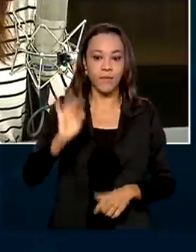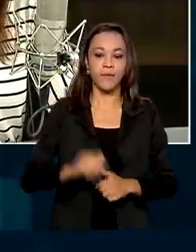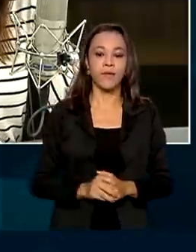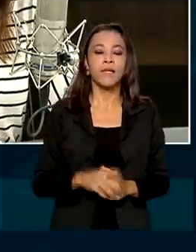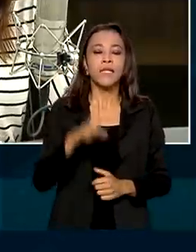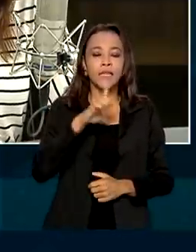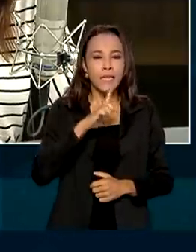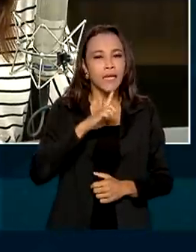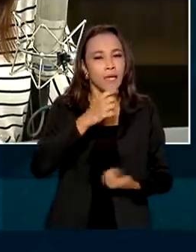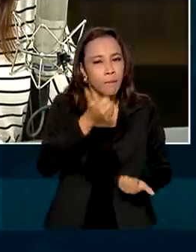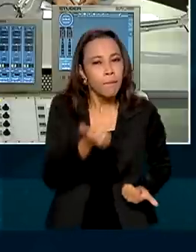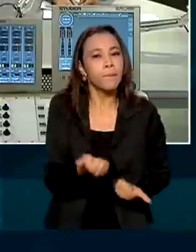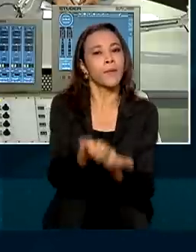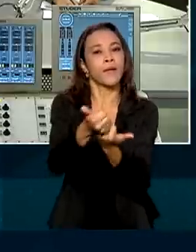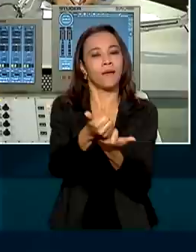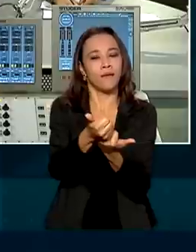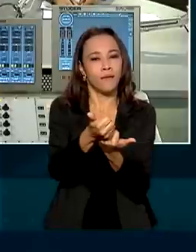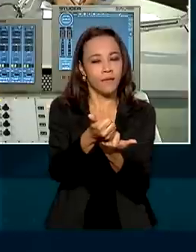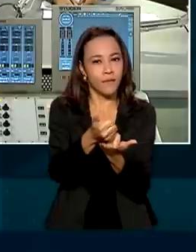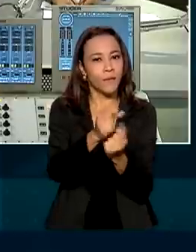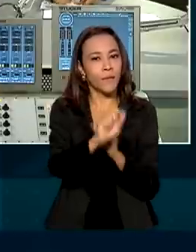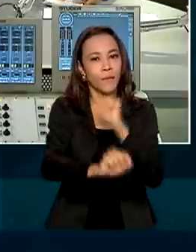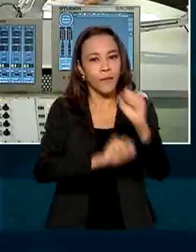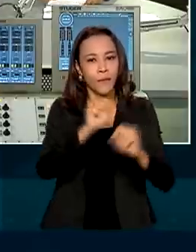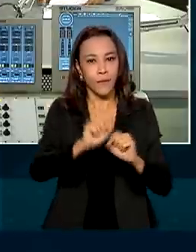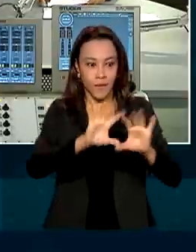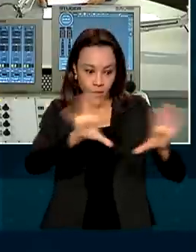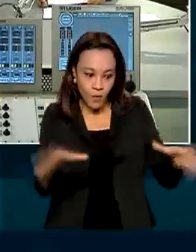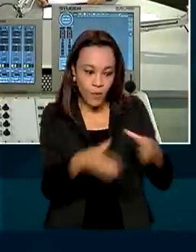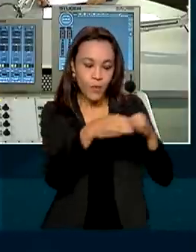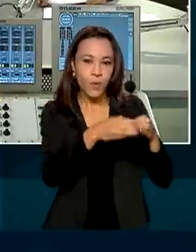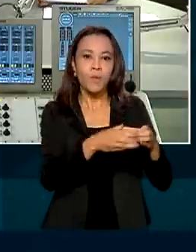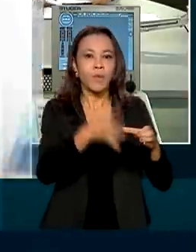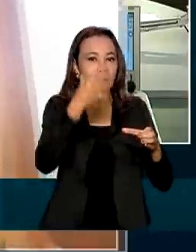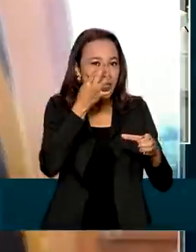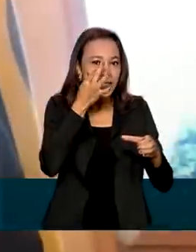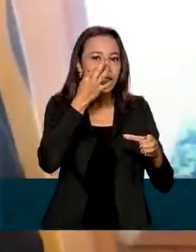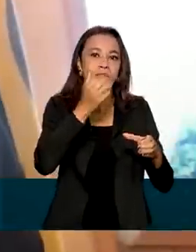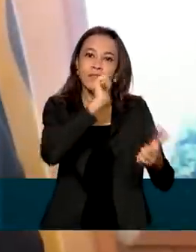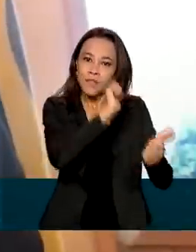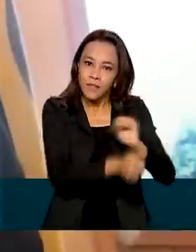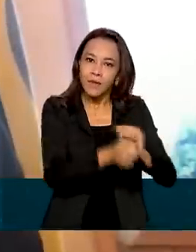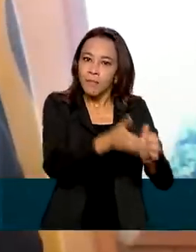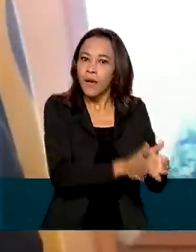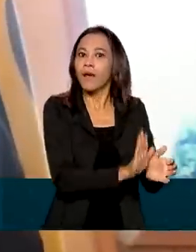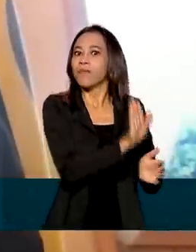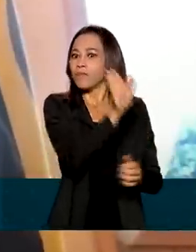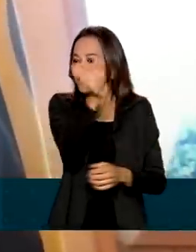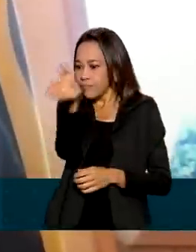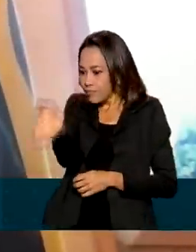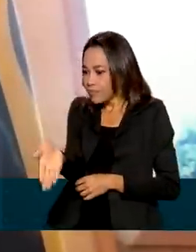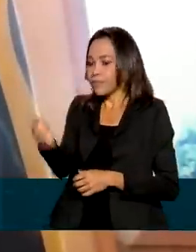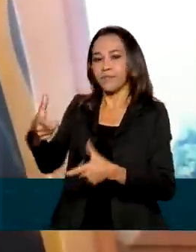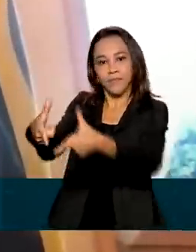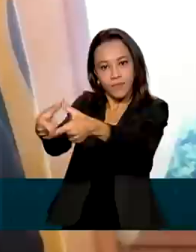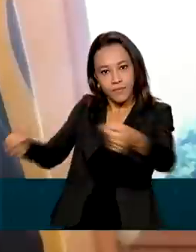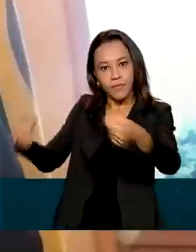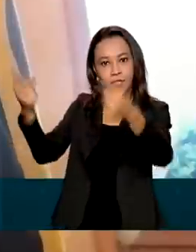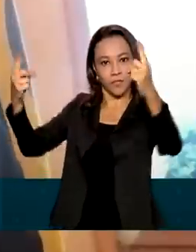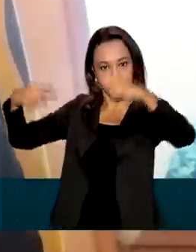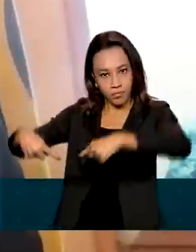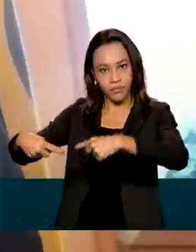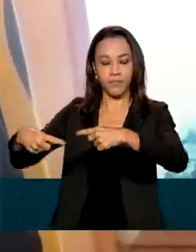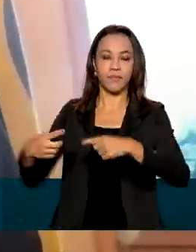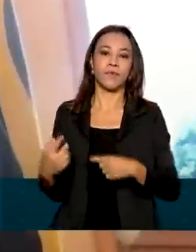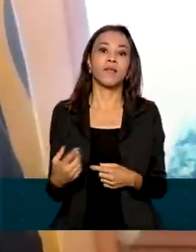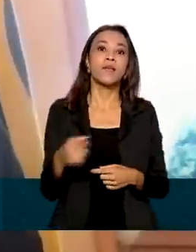apoiador da presença dos atletas brasileiros nas Olimpíadas. Nesse último ciclo olímpico, o investimento